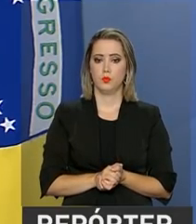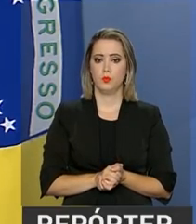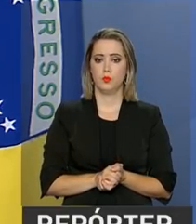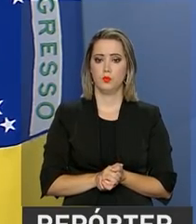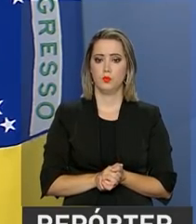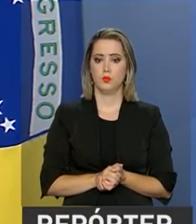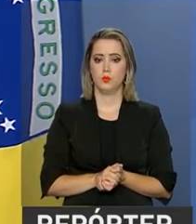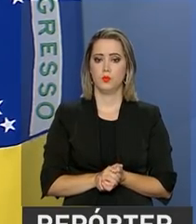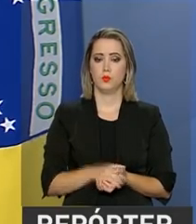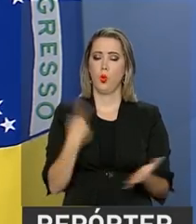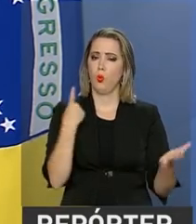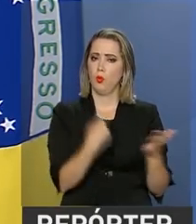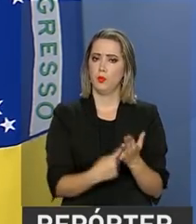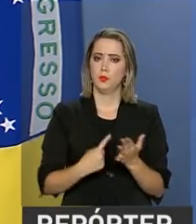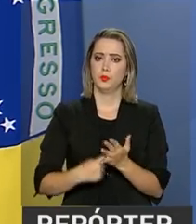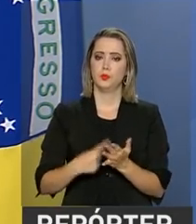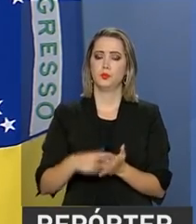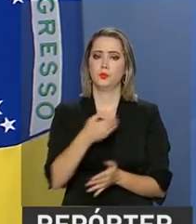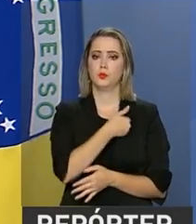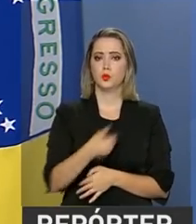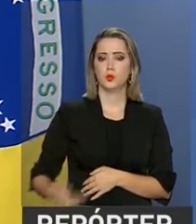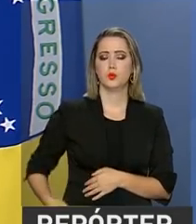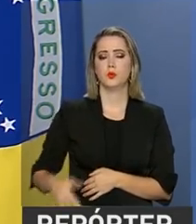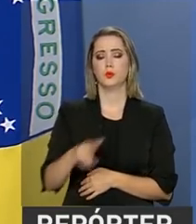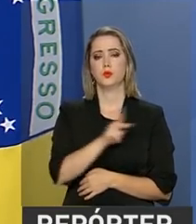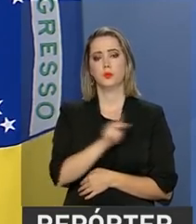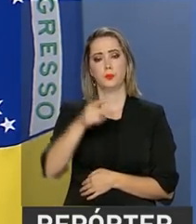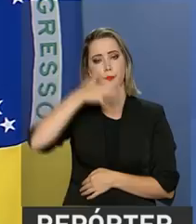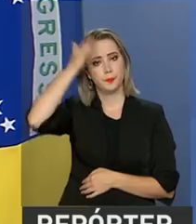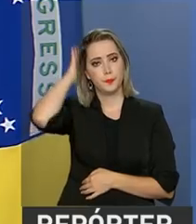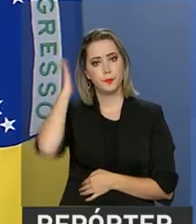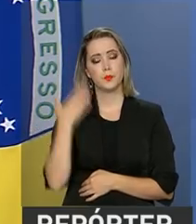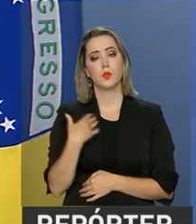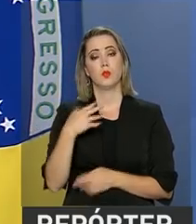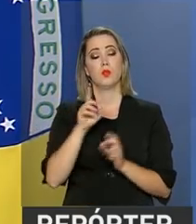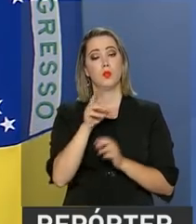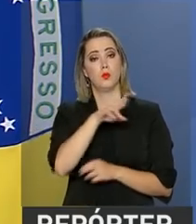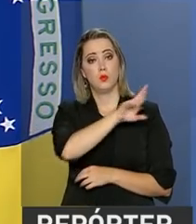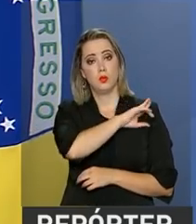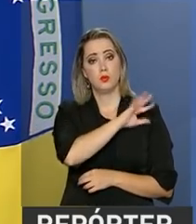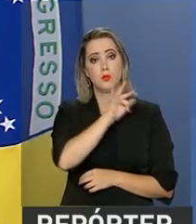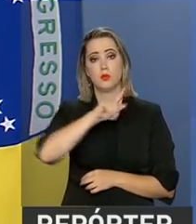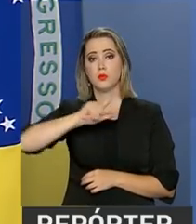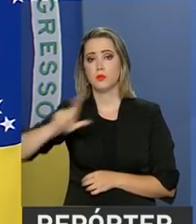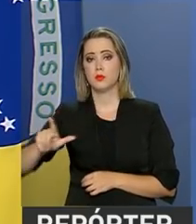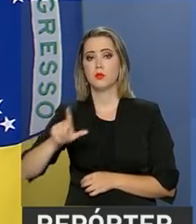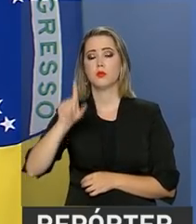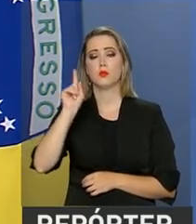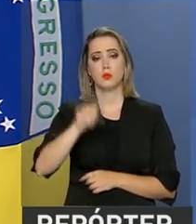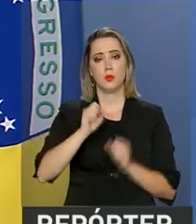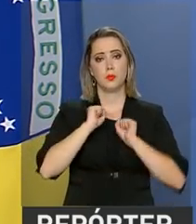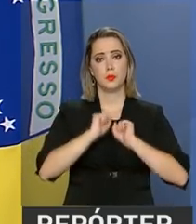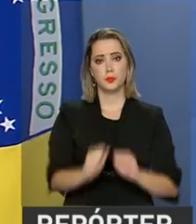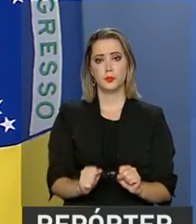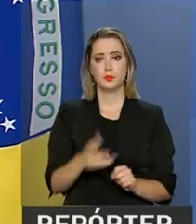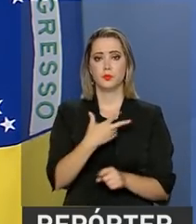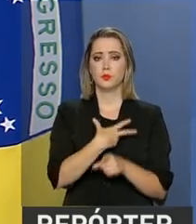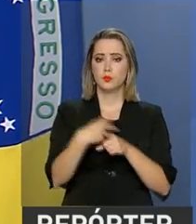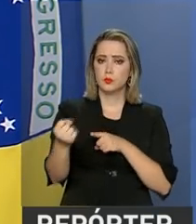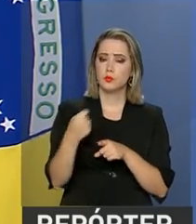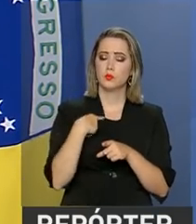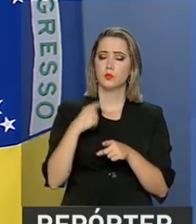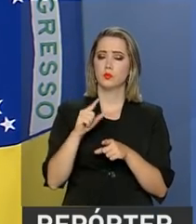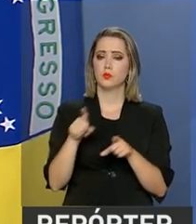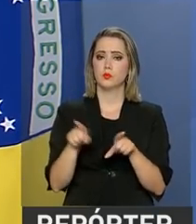O firme compromisso do governo do presidente Michel Temer com a responsabilidade fiscal permitiu superar de forma